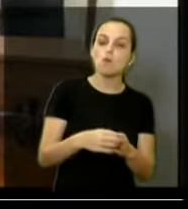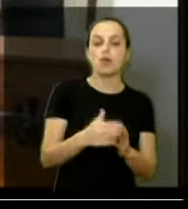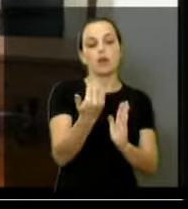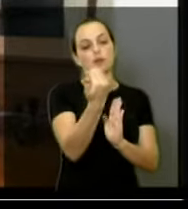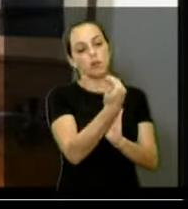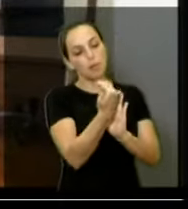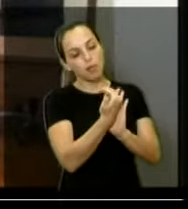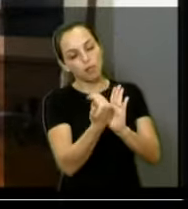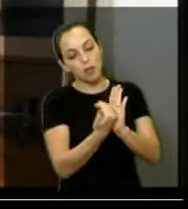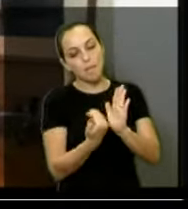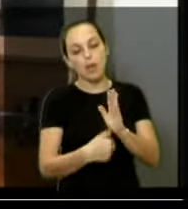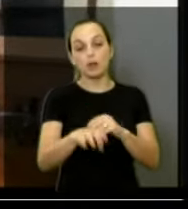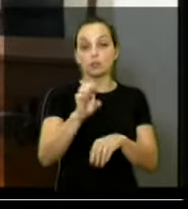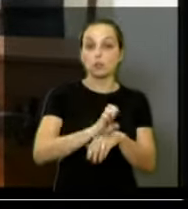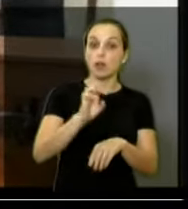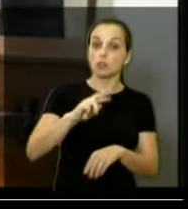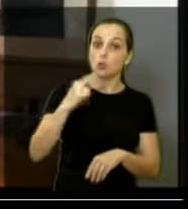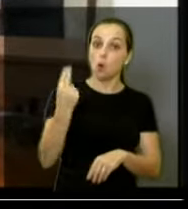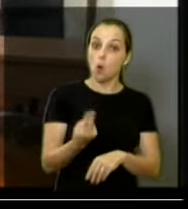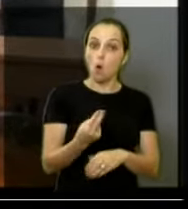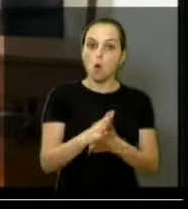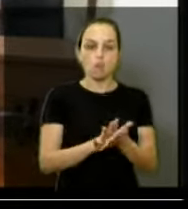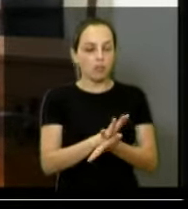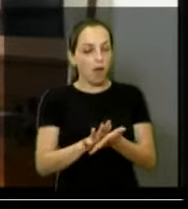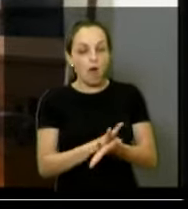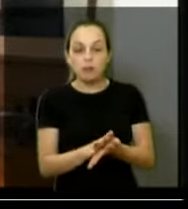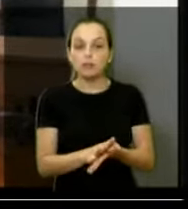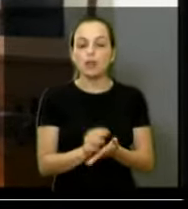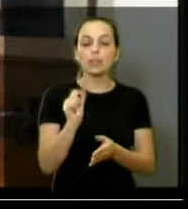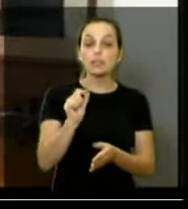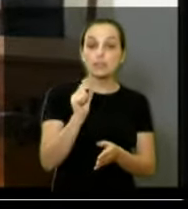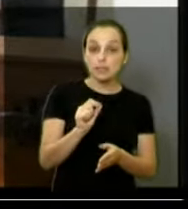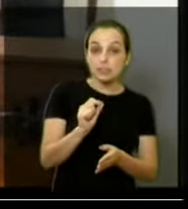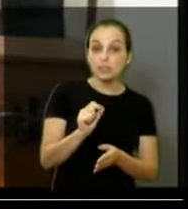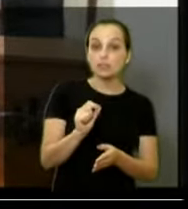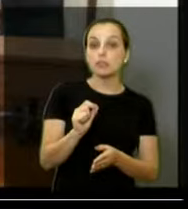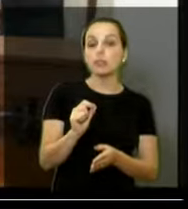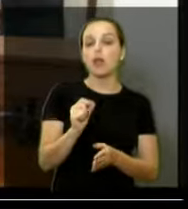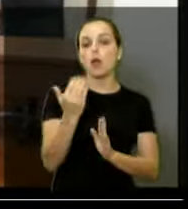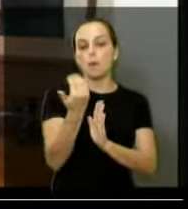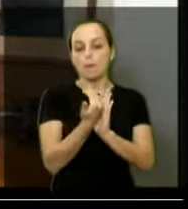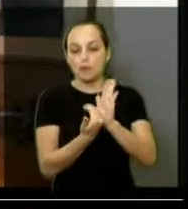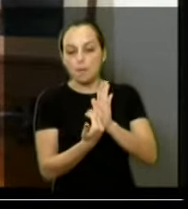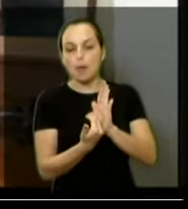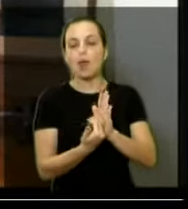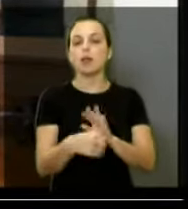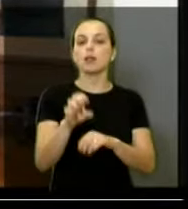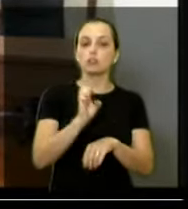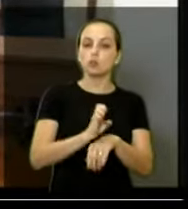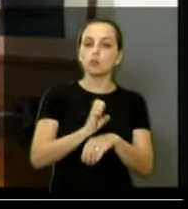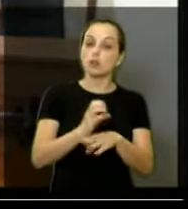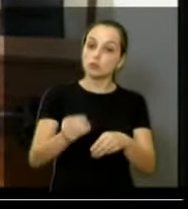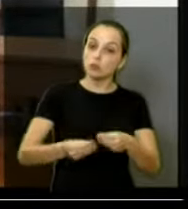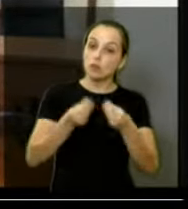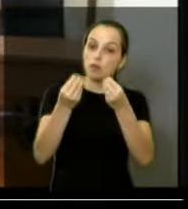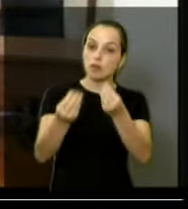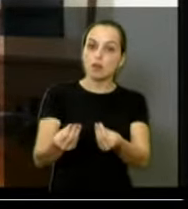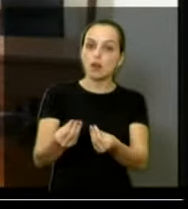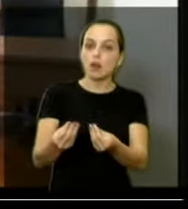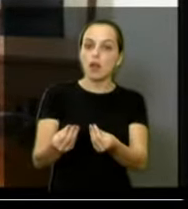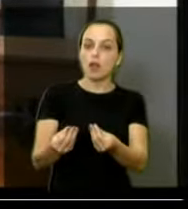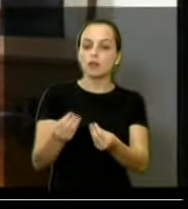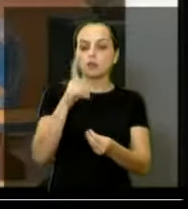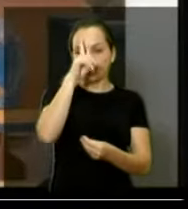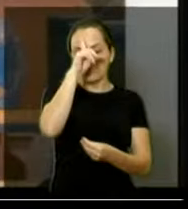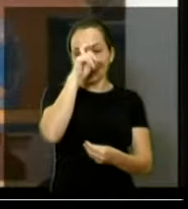tabela do Estado ou não é mais nenhuma. E, por incrível que pareça, é a tabela que o Estado oferece para os